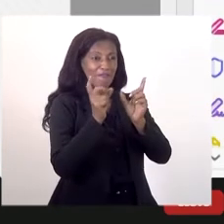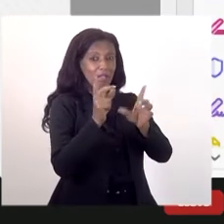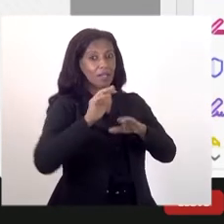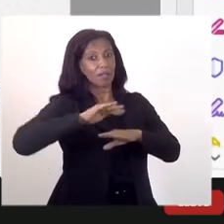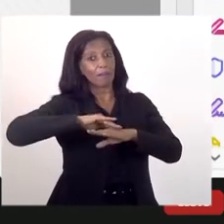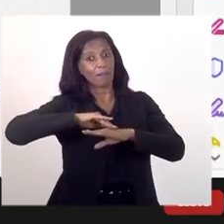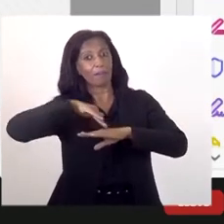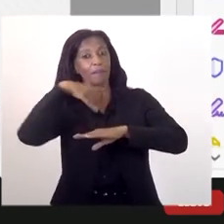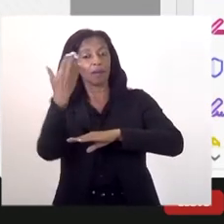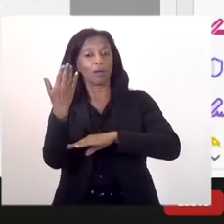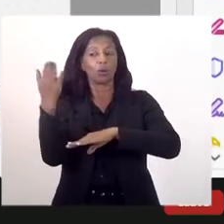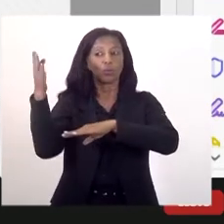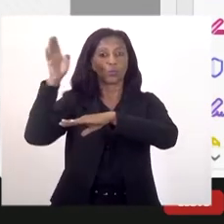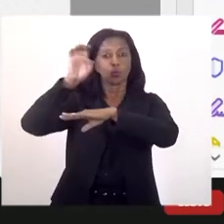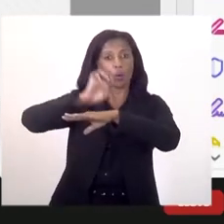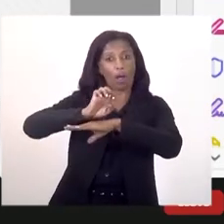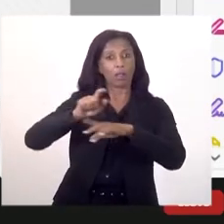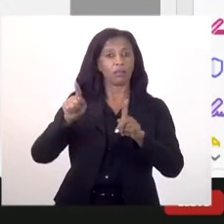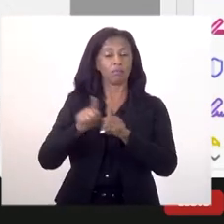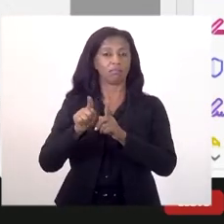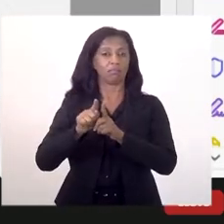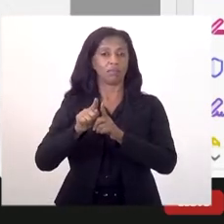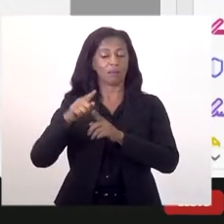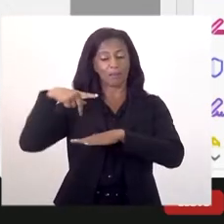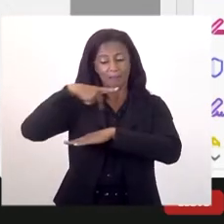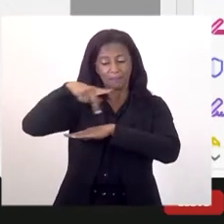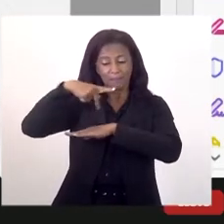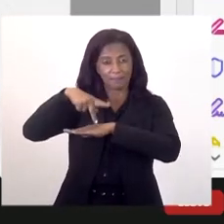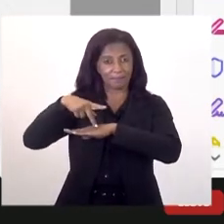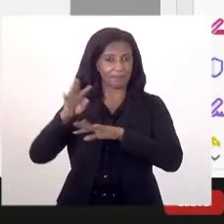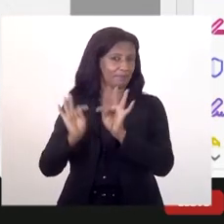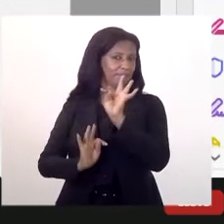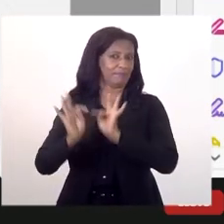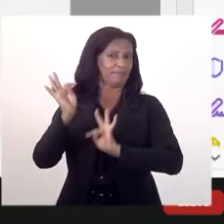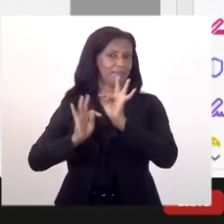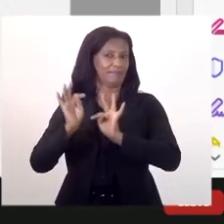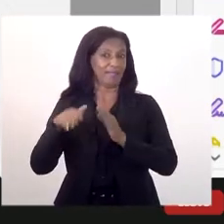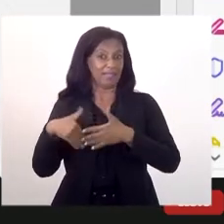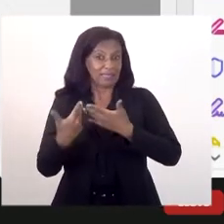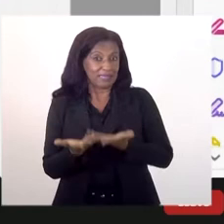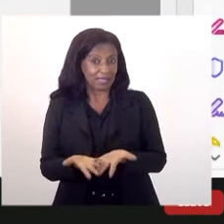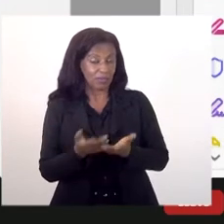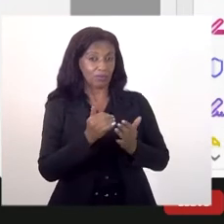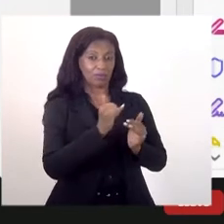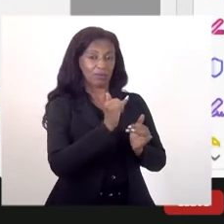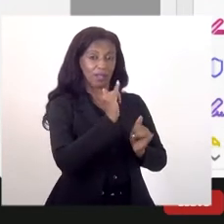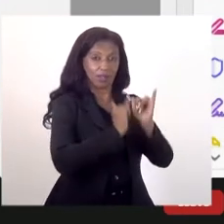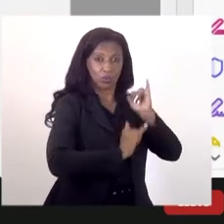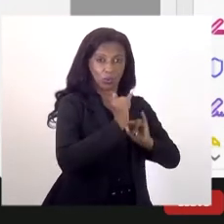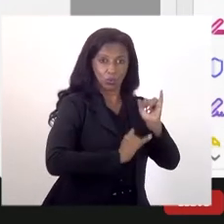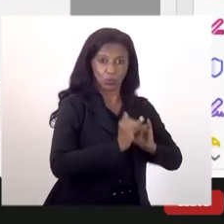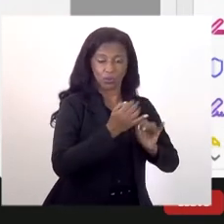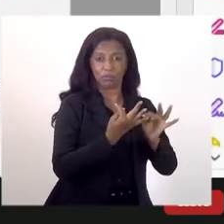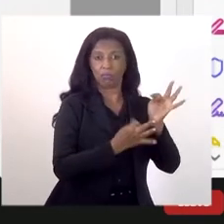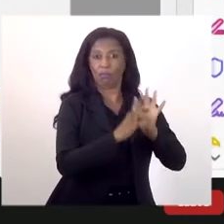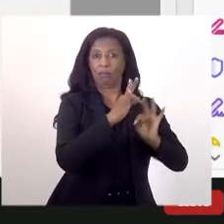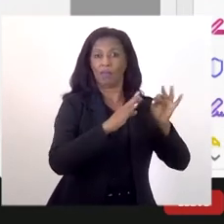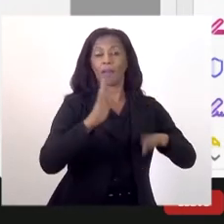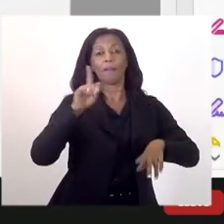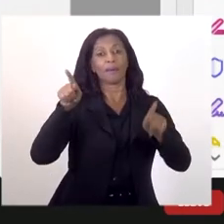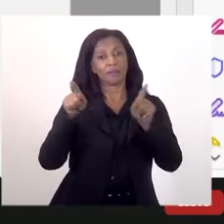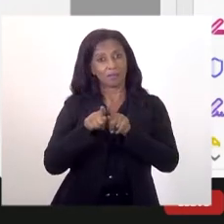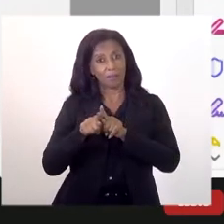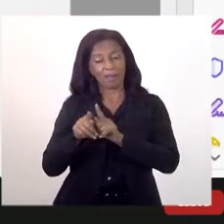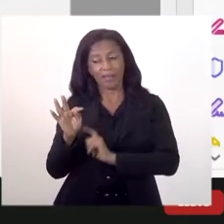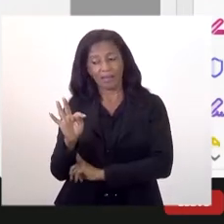estados e países dos nossos produtos tecnológicos. Tantos produtos da indústria de tecnologia, mas da indústria mais tecnológica